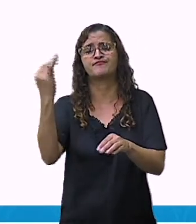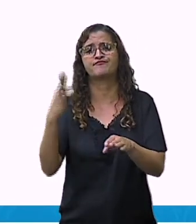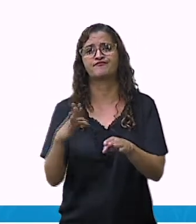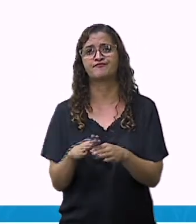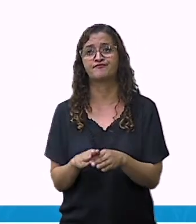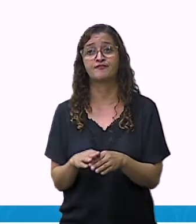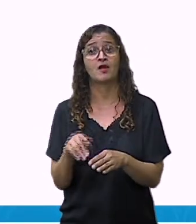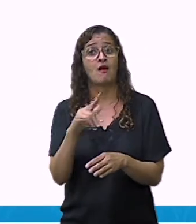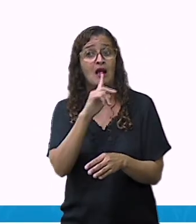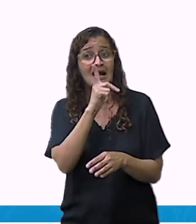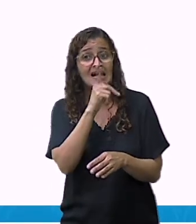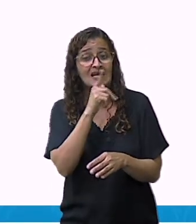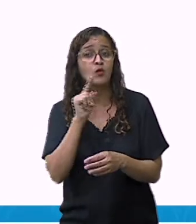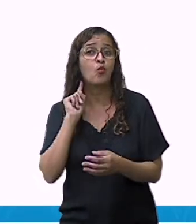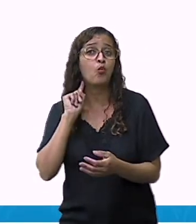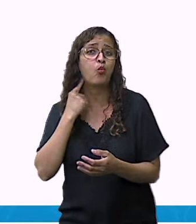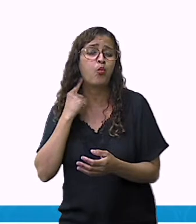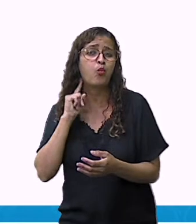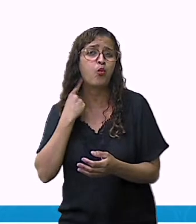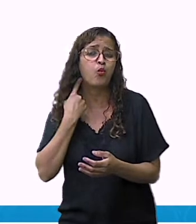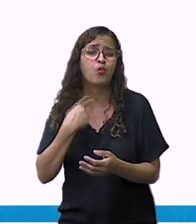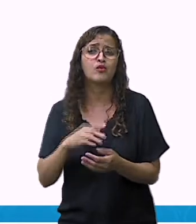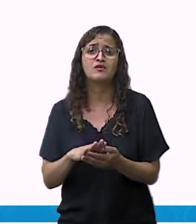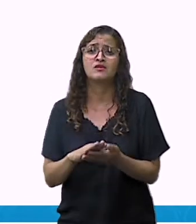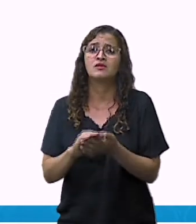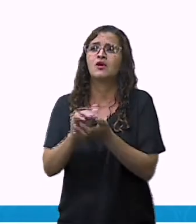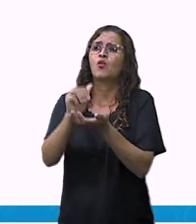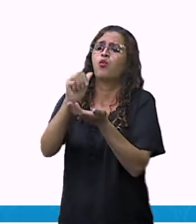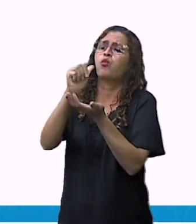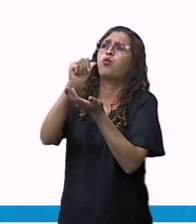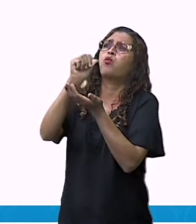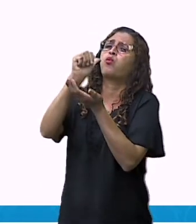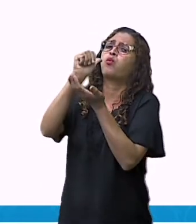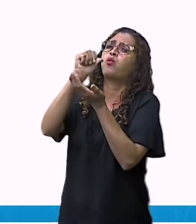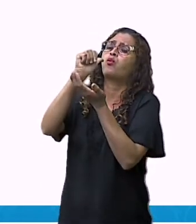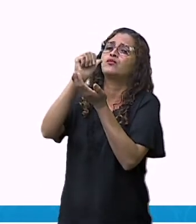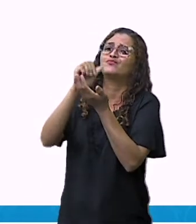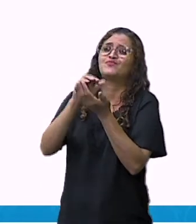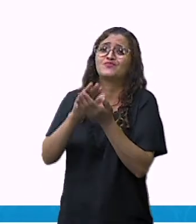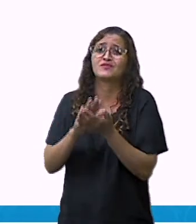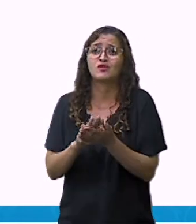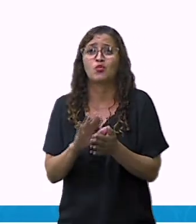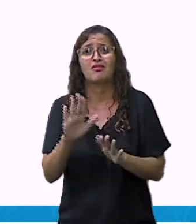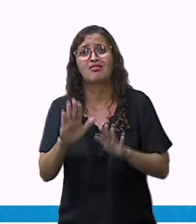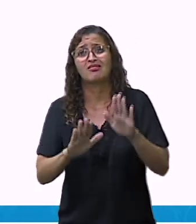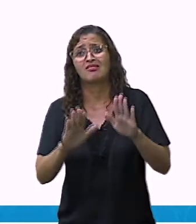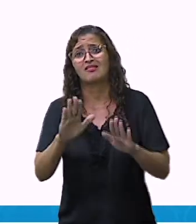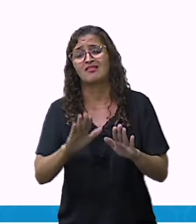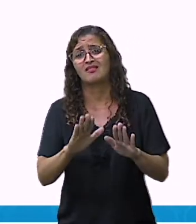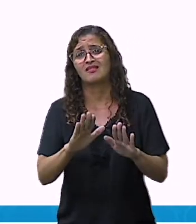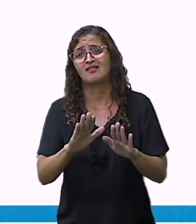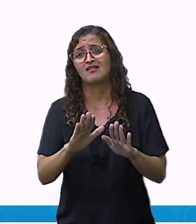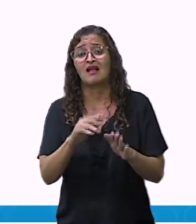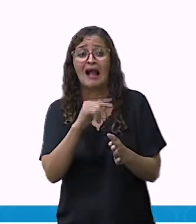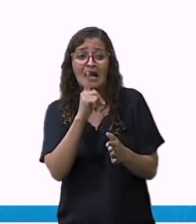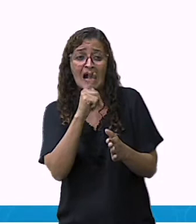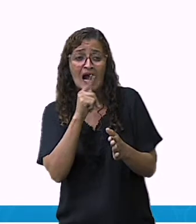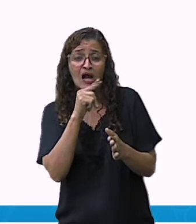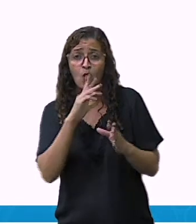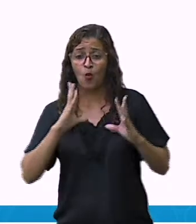Não é recomendado beber uma água que não seja filtrada ou